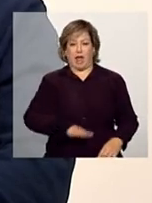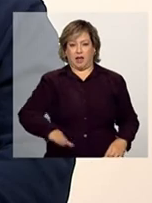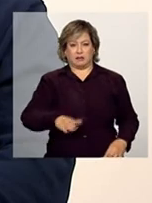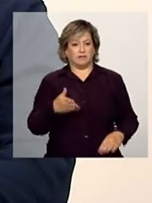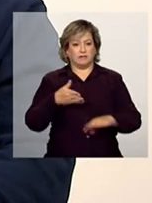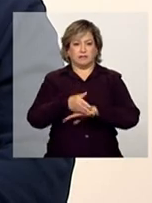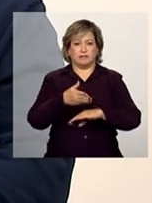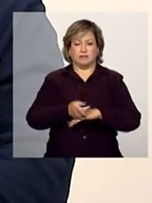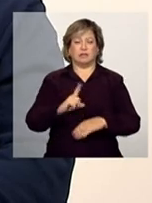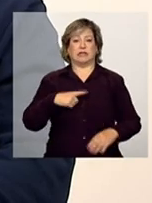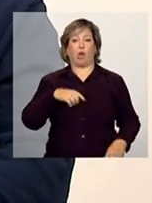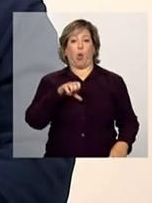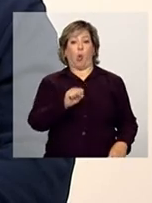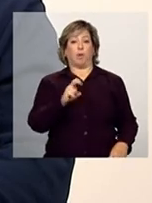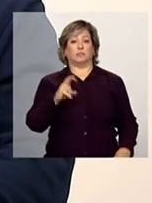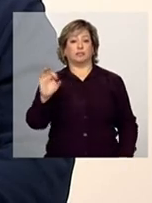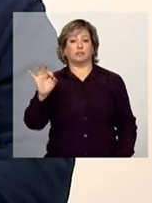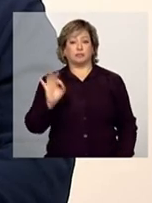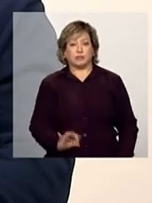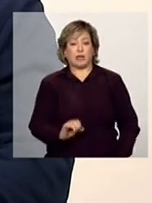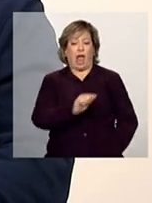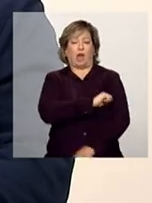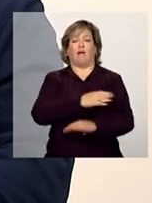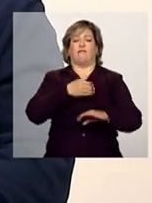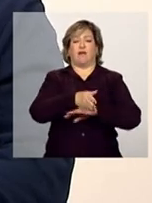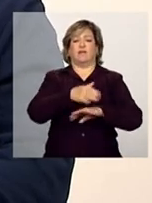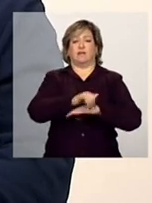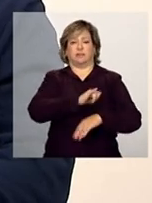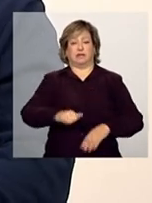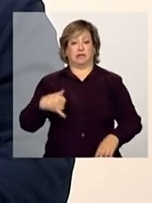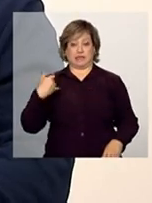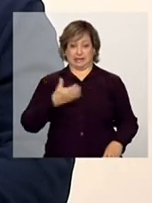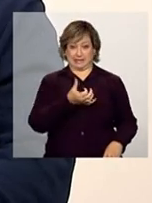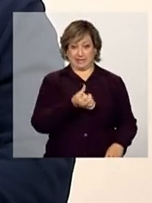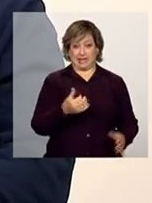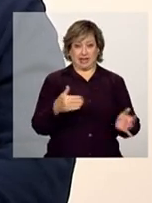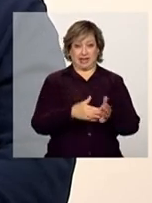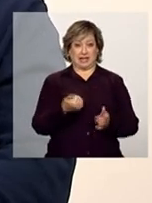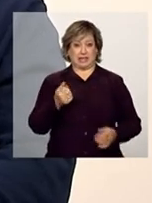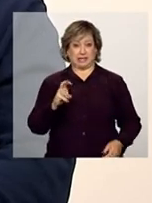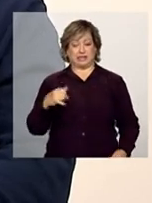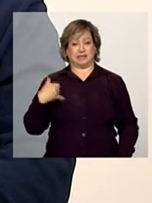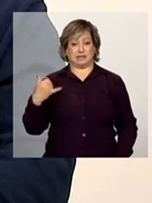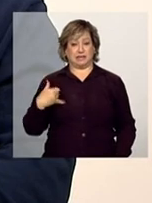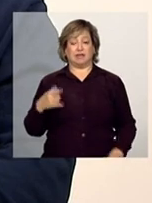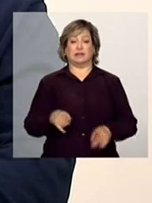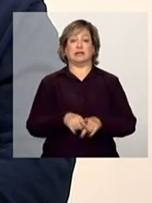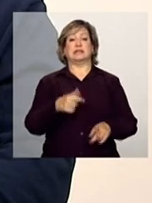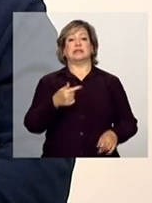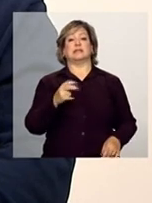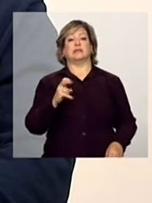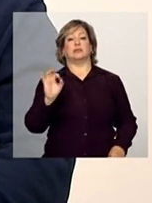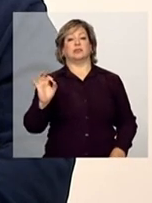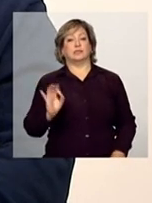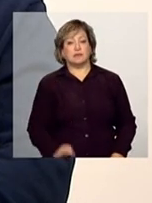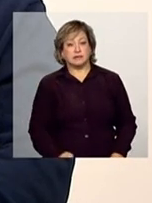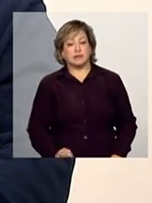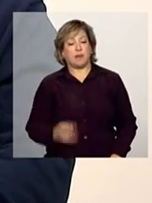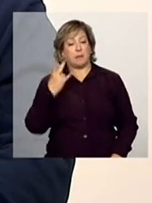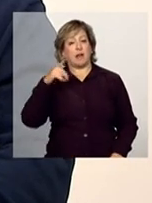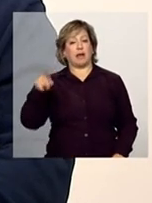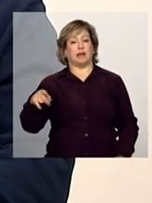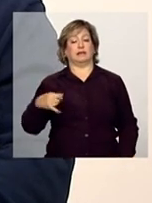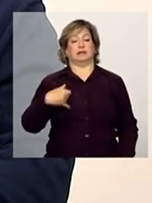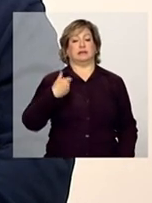% das aulas para os estudantes entre 6 e 15 anos e 75% para os estudantes de